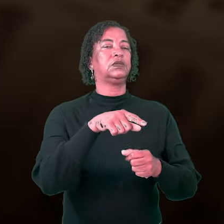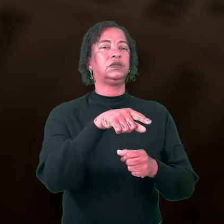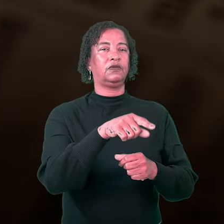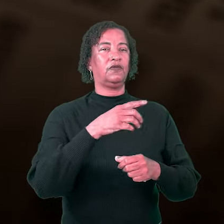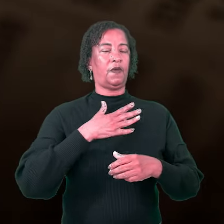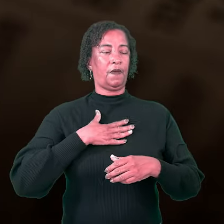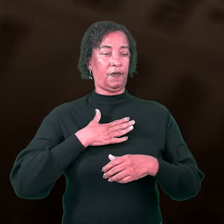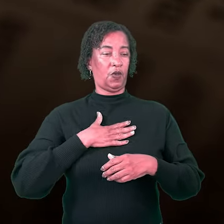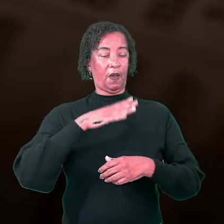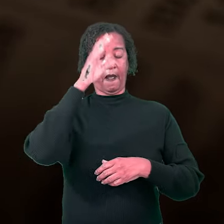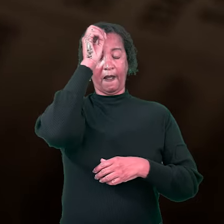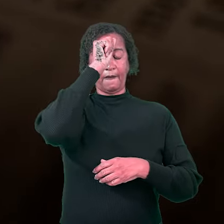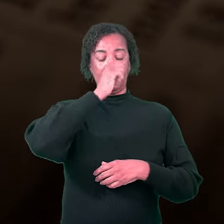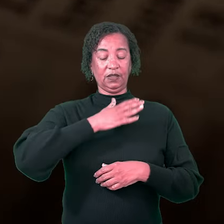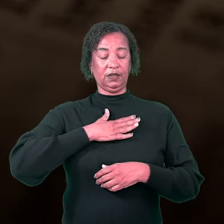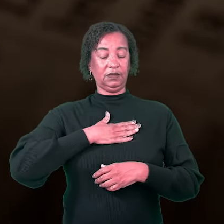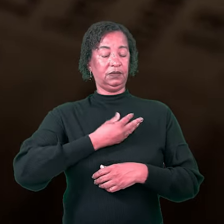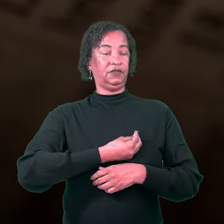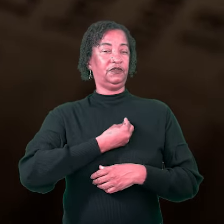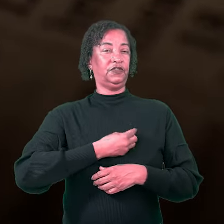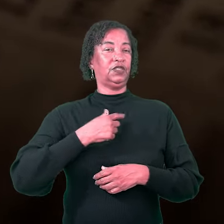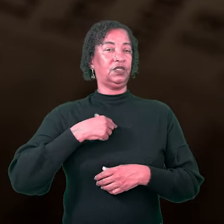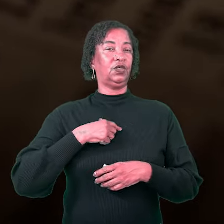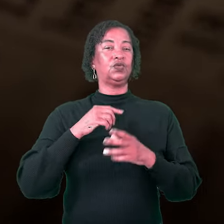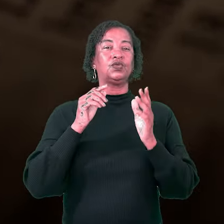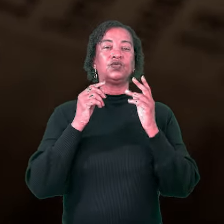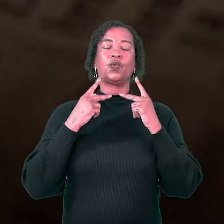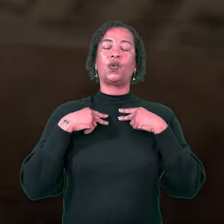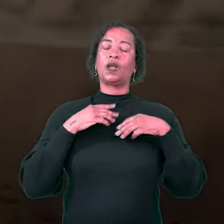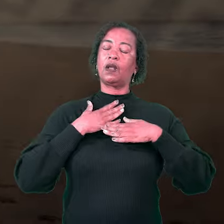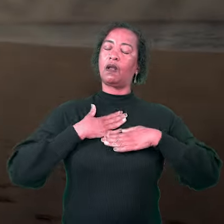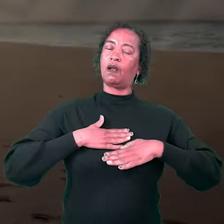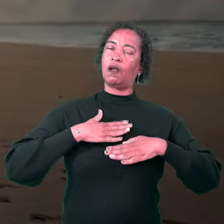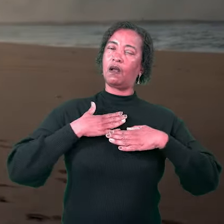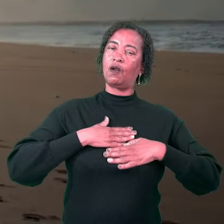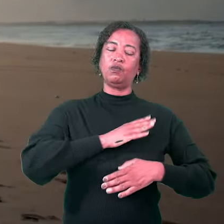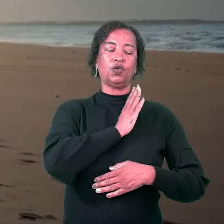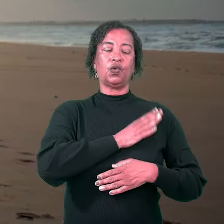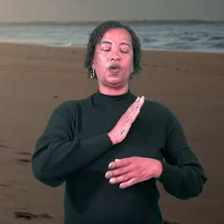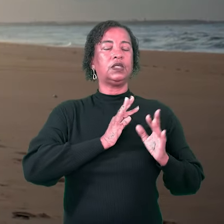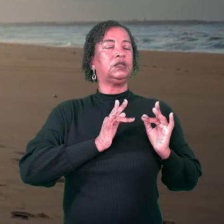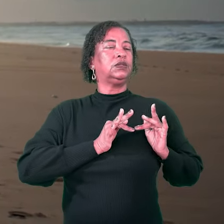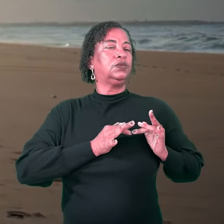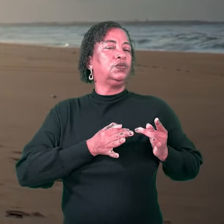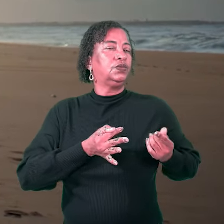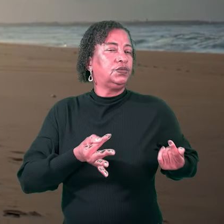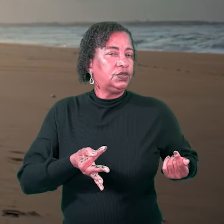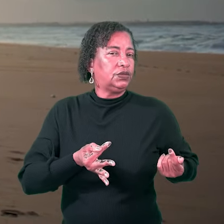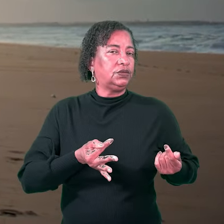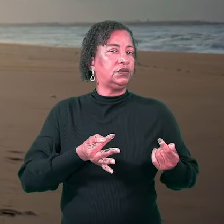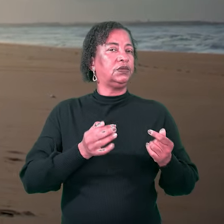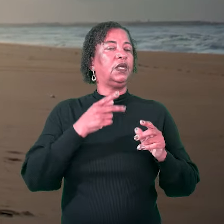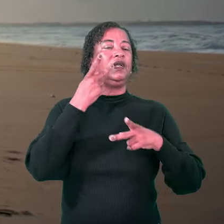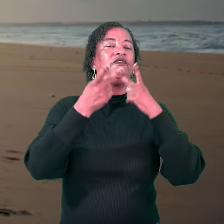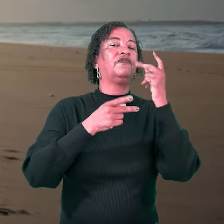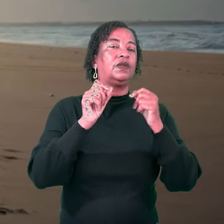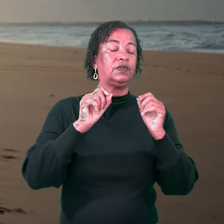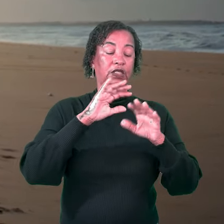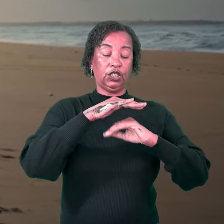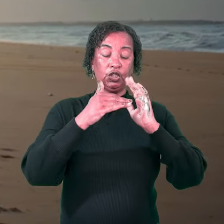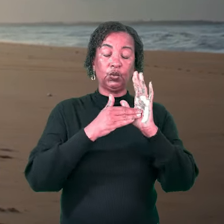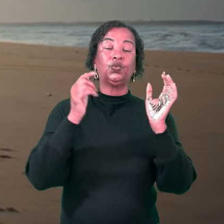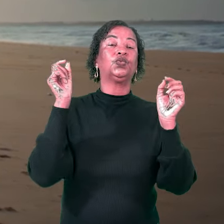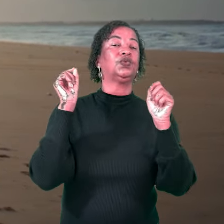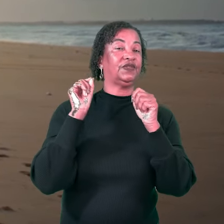aprendam de mim, pois sou manso e humilde de coração. Ele quis dizer que tudo o que ele faz é para agradar o Pai.